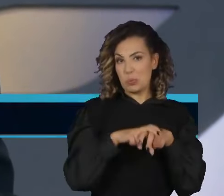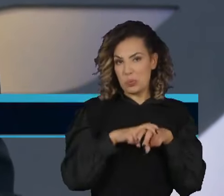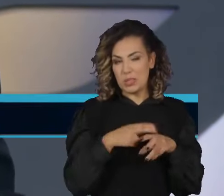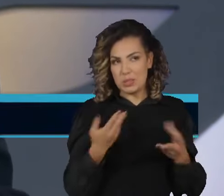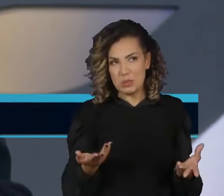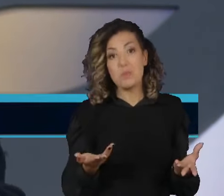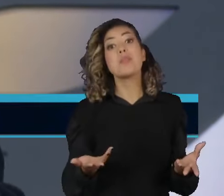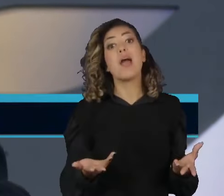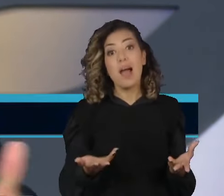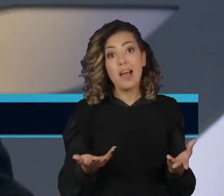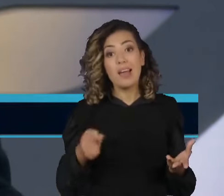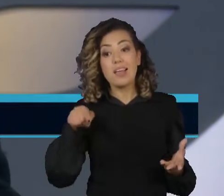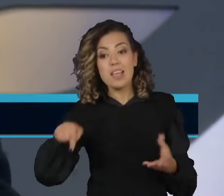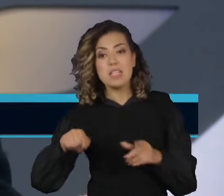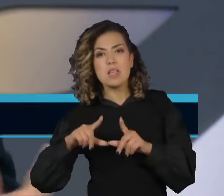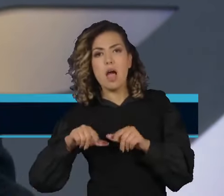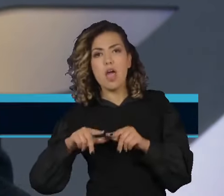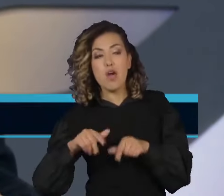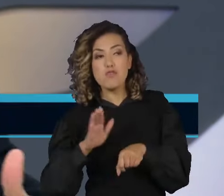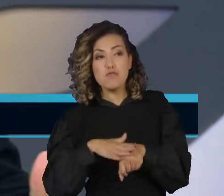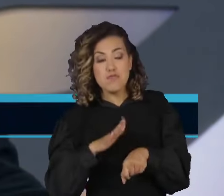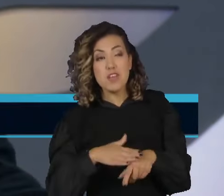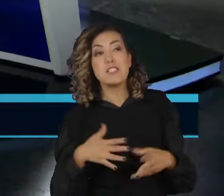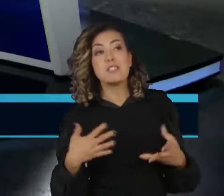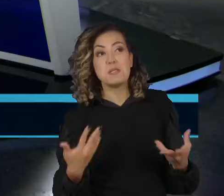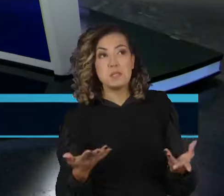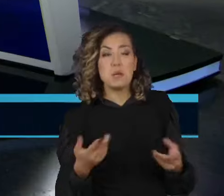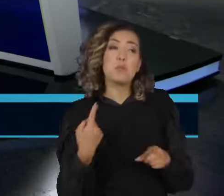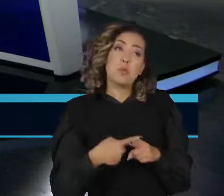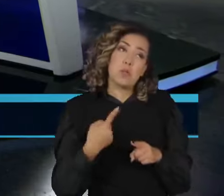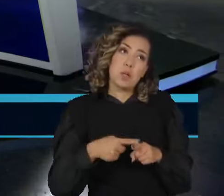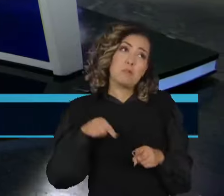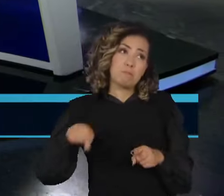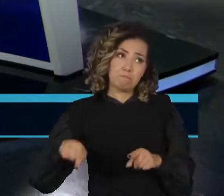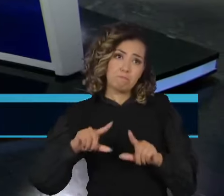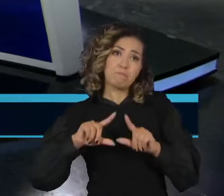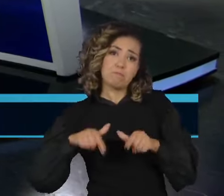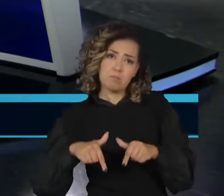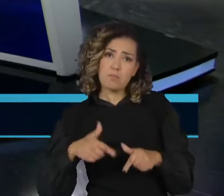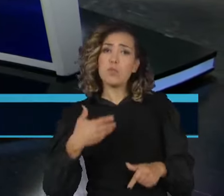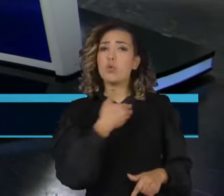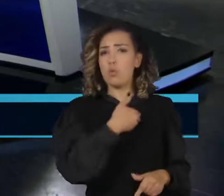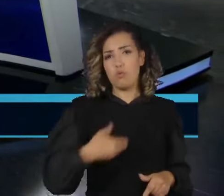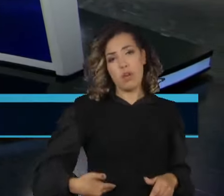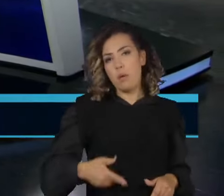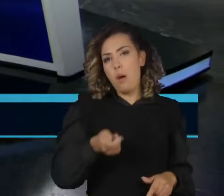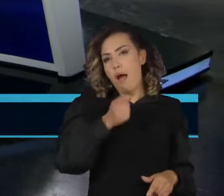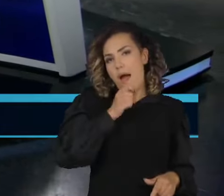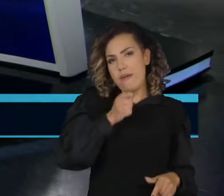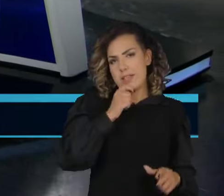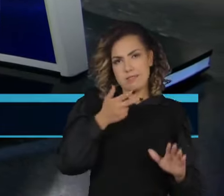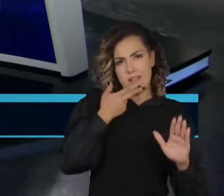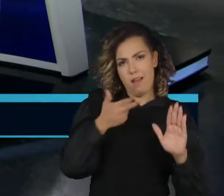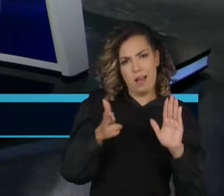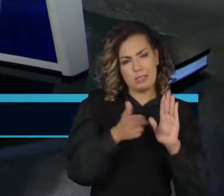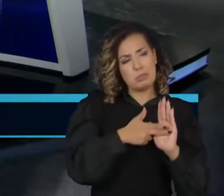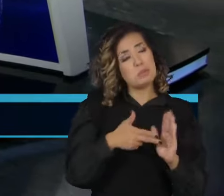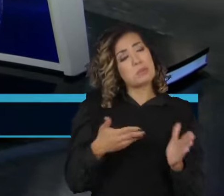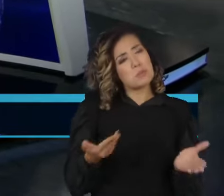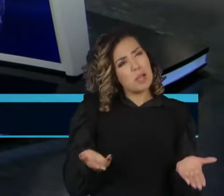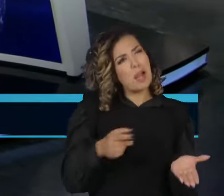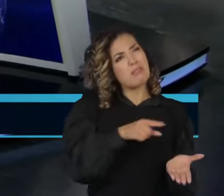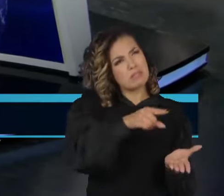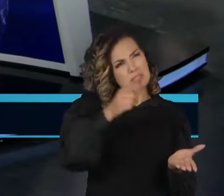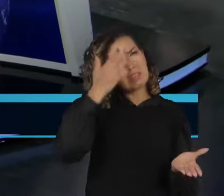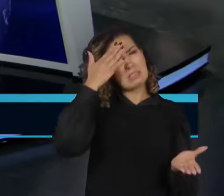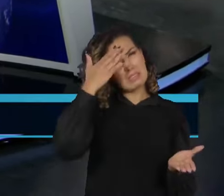Israel, apesar de que Israel é a tese, o governo oficialmente ainda não reconheceu, mas a gente sabe como governos e líderes